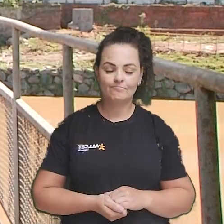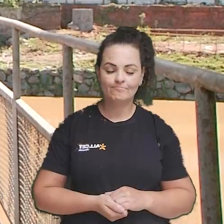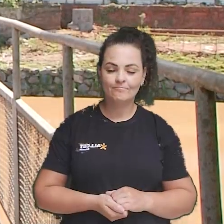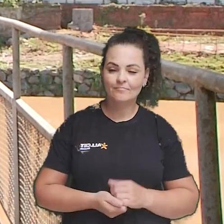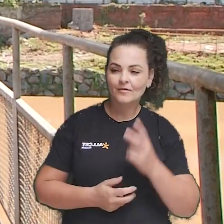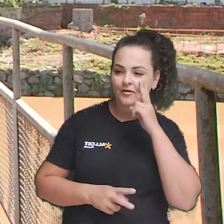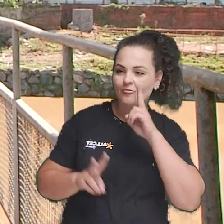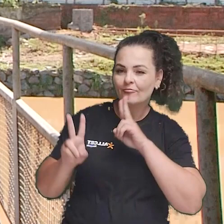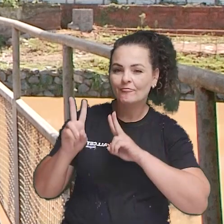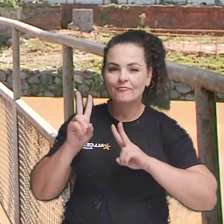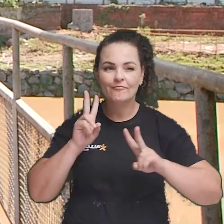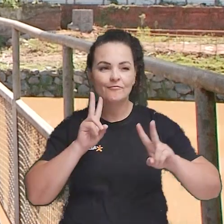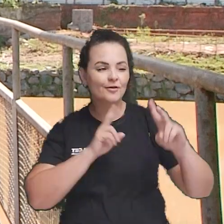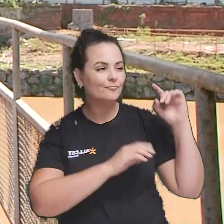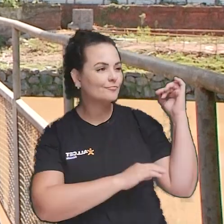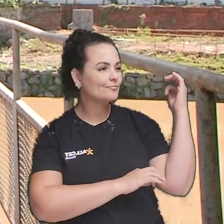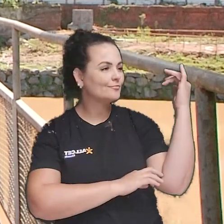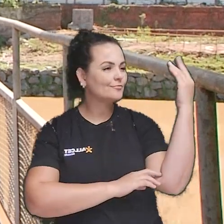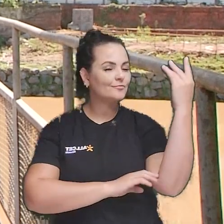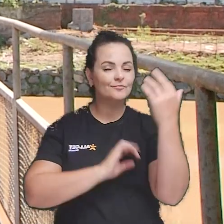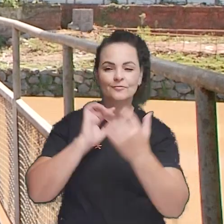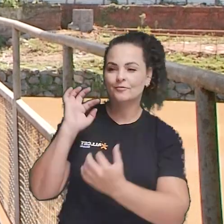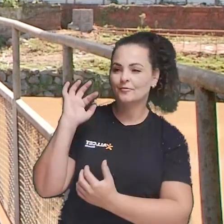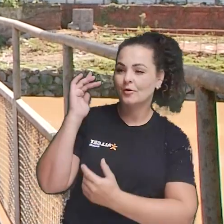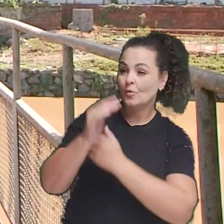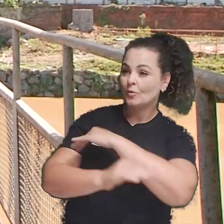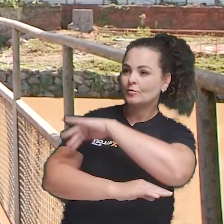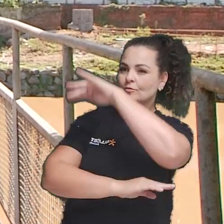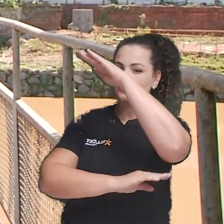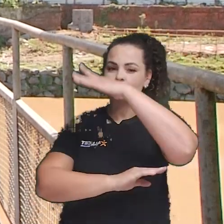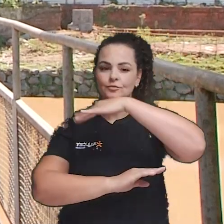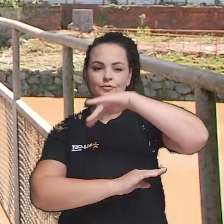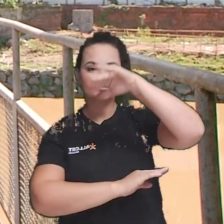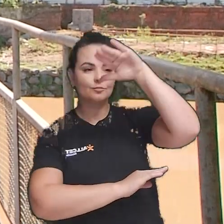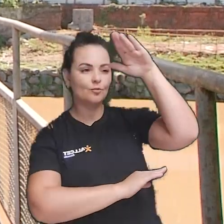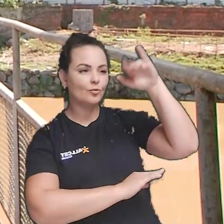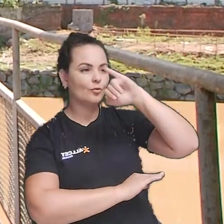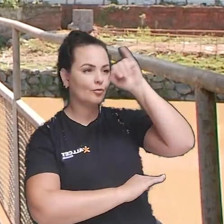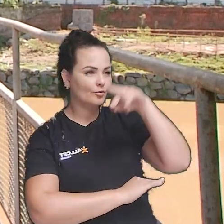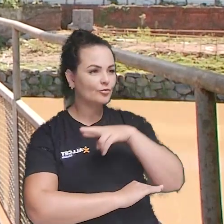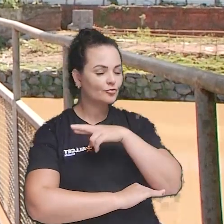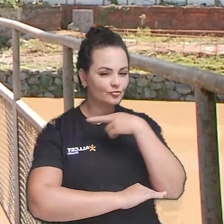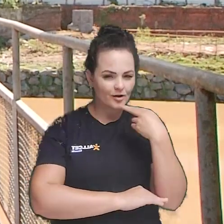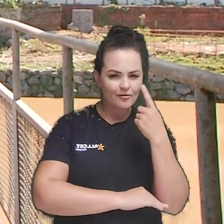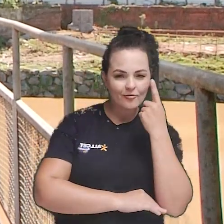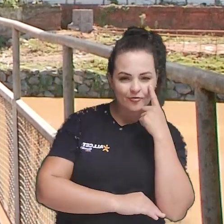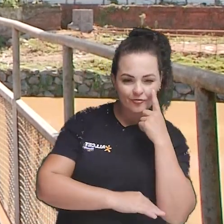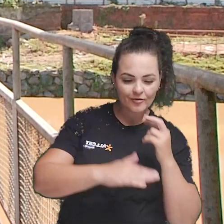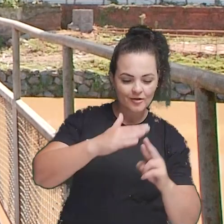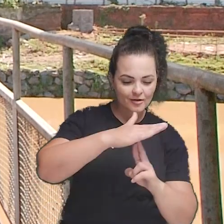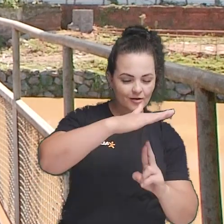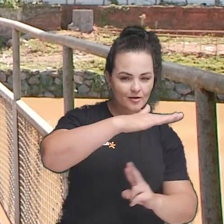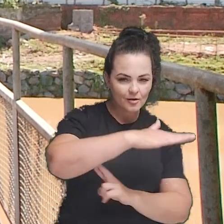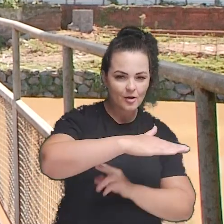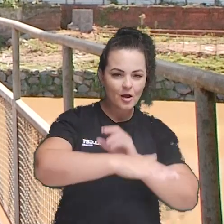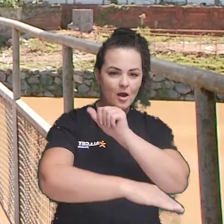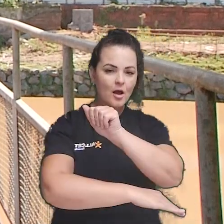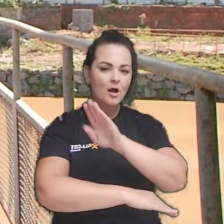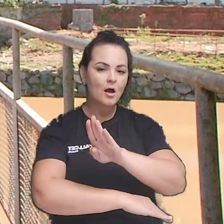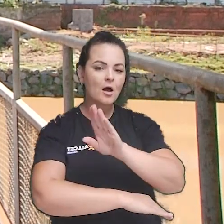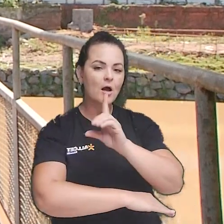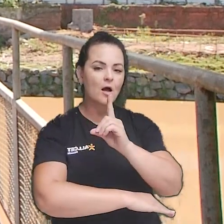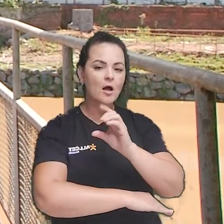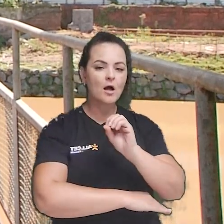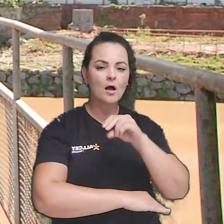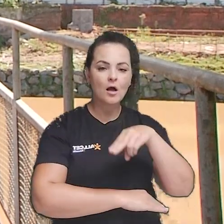Apreciar as belas paisagens jaraguaenses através da ponte Abidão Batista ou simplesmente atravessar as